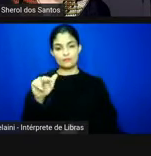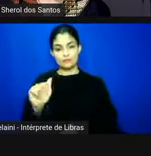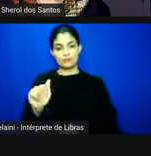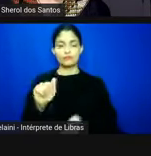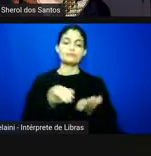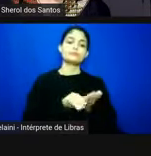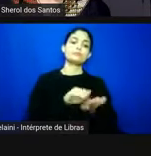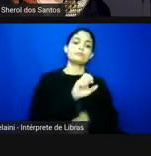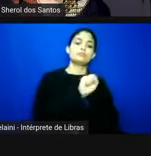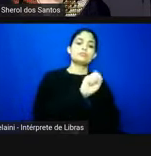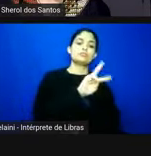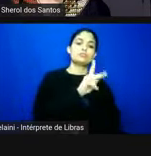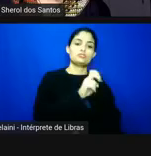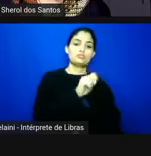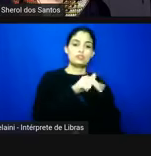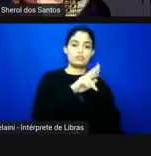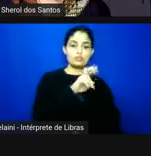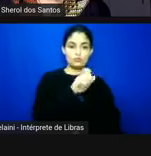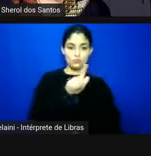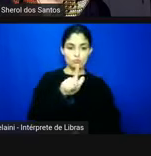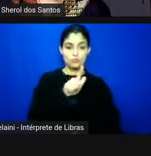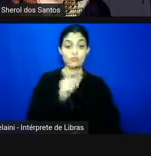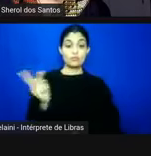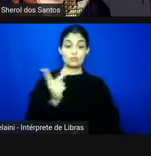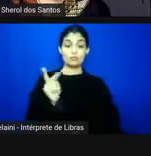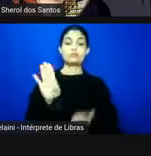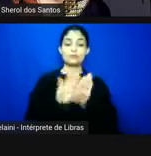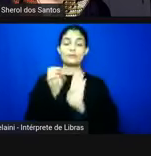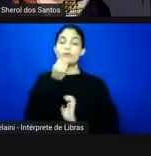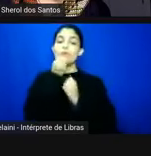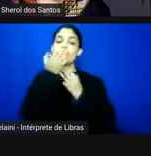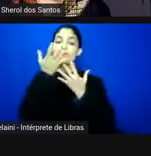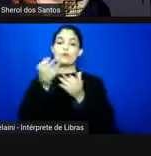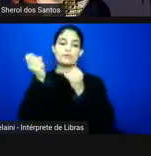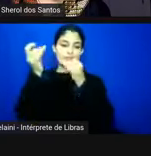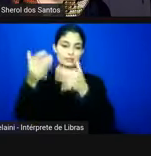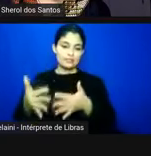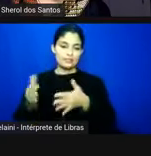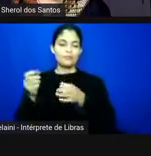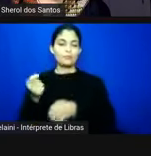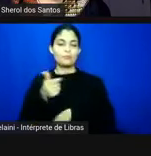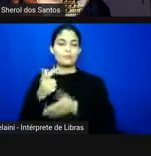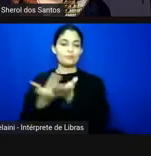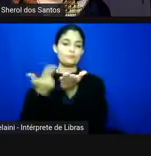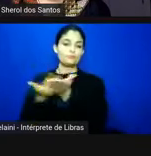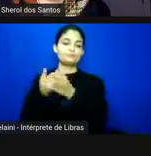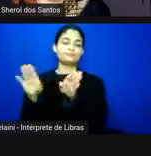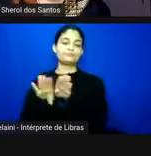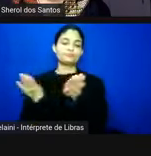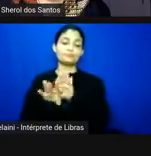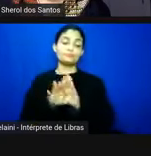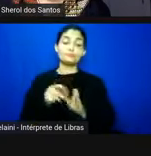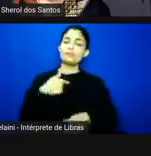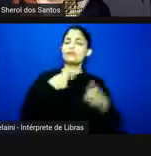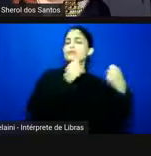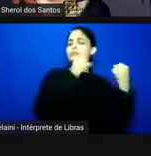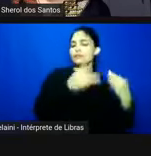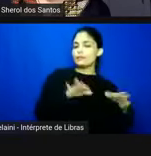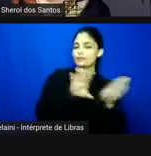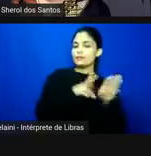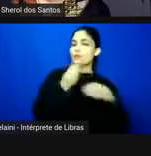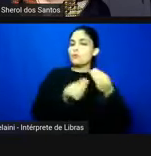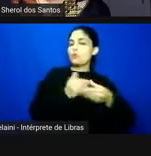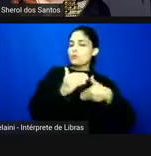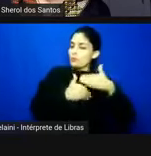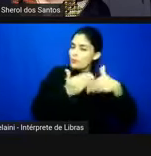sobre o livro em si. Já comentando sobre ele, o processo de elaboração se deu nesse primeiro